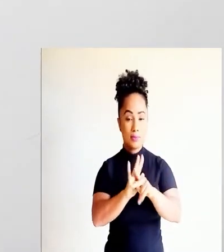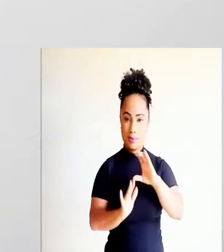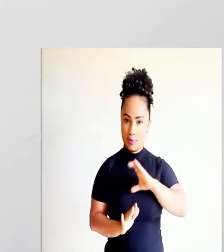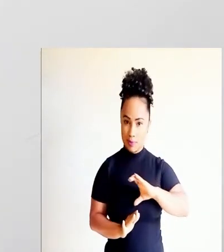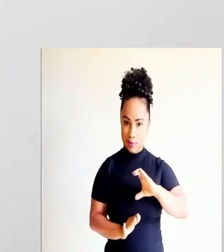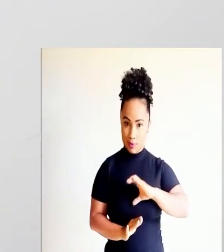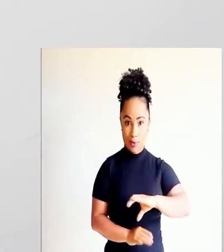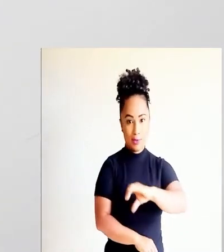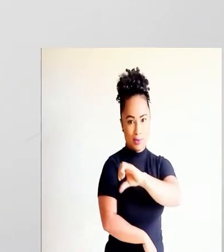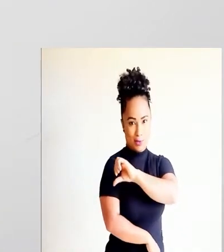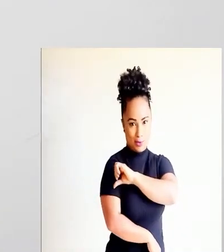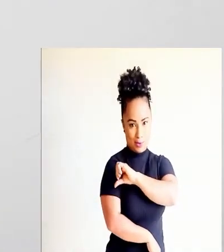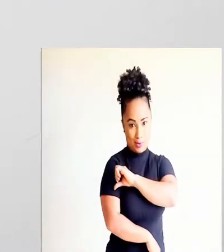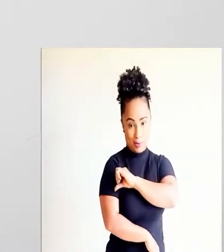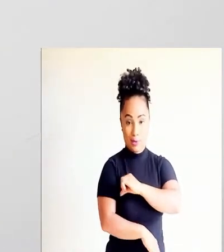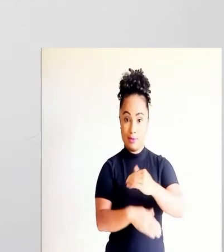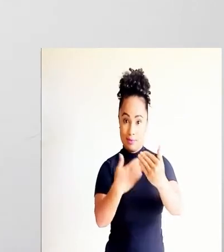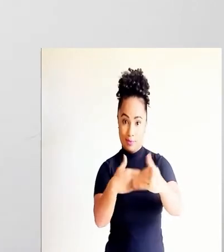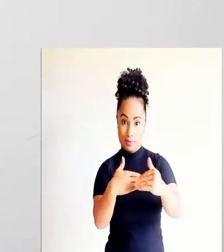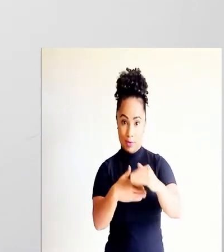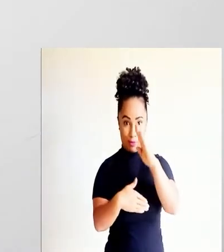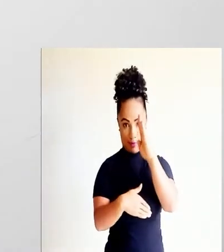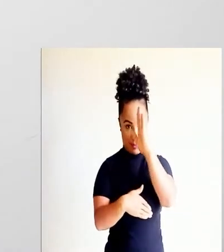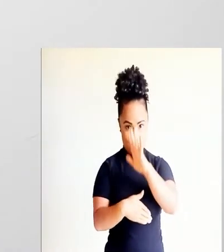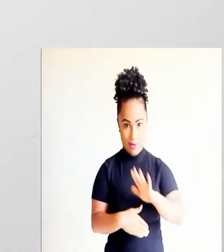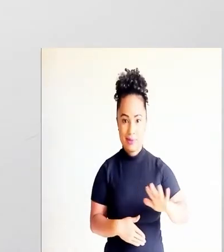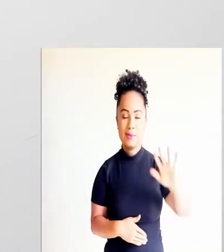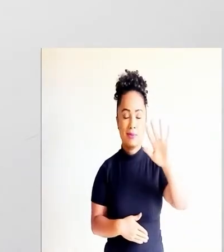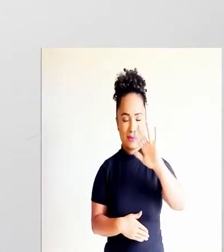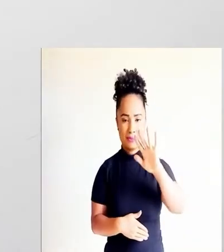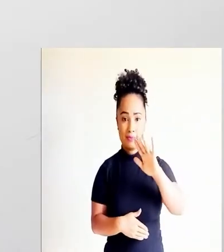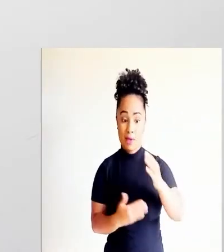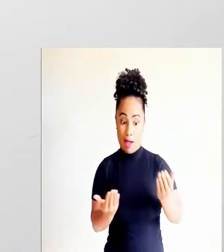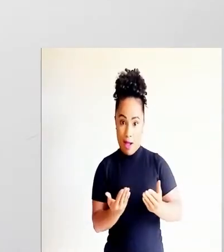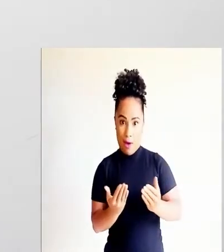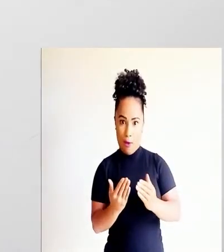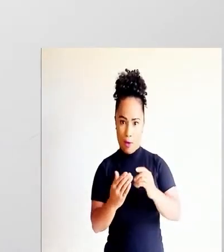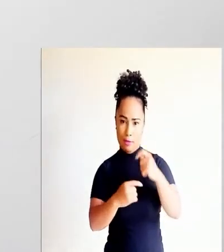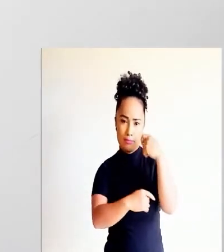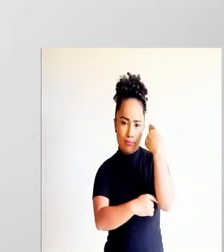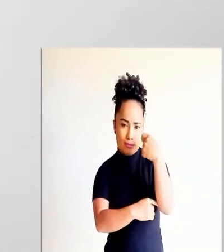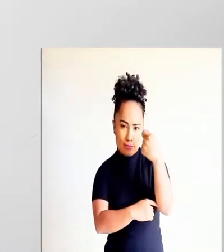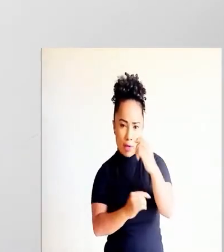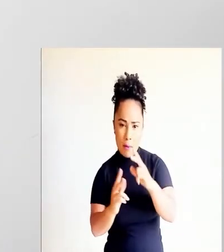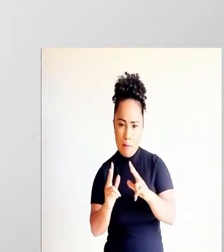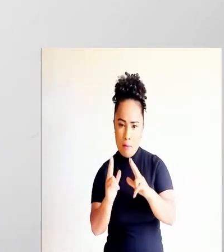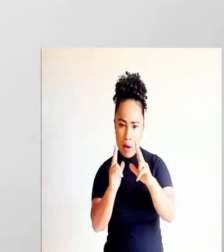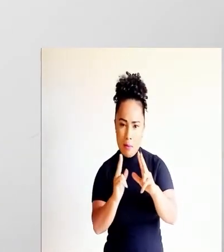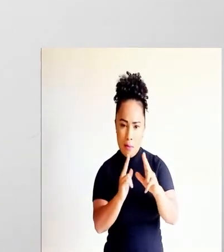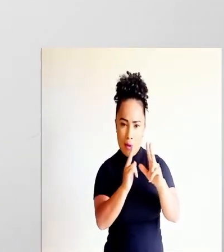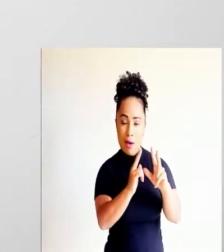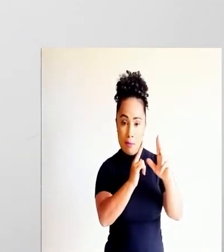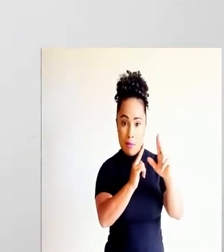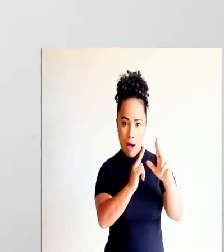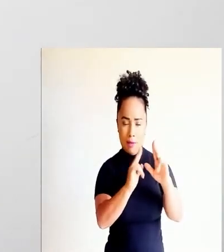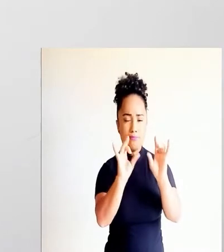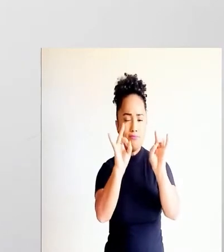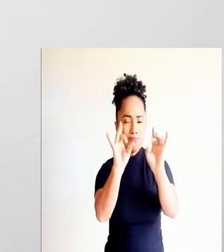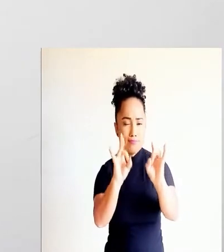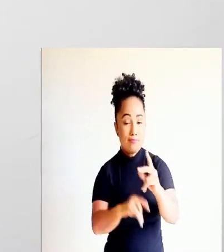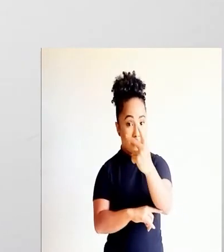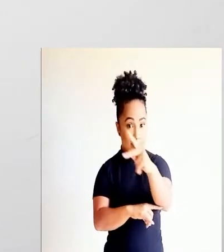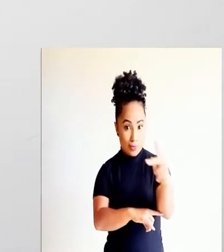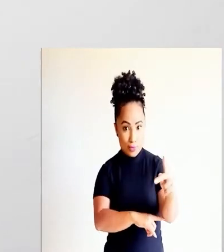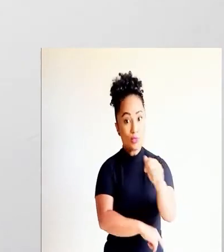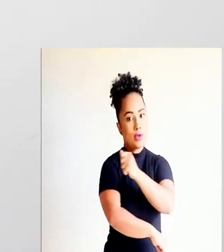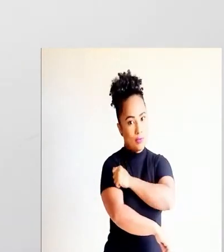para a Prova Brasil. Essa sequência de vídeos é dedicada especialmente para você, aluno e aluna do nono ano, que